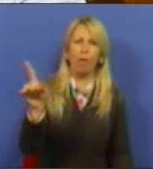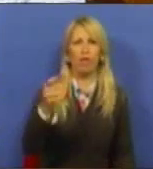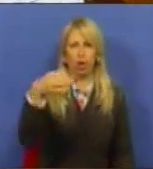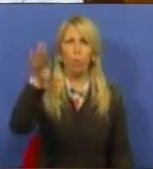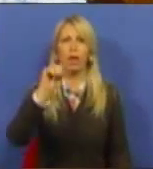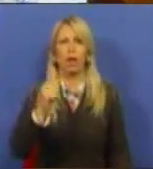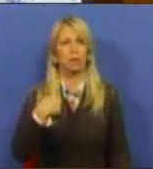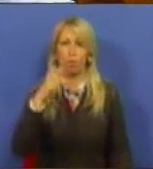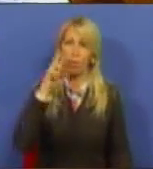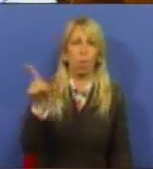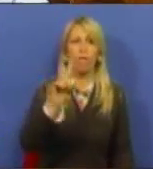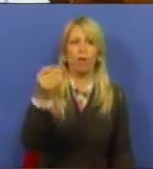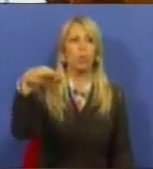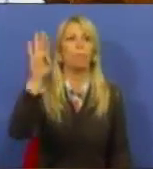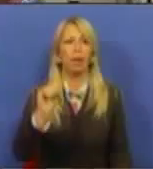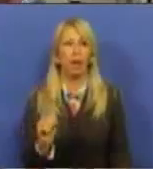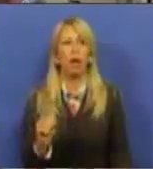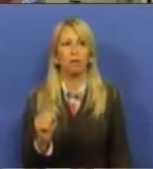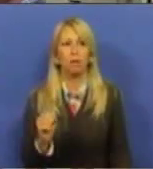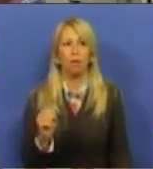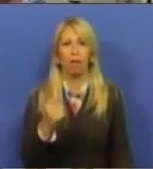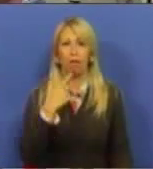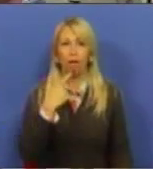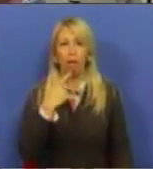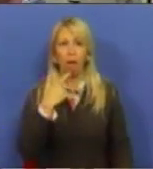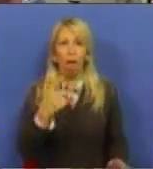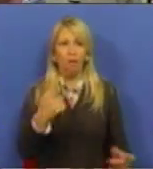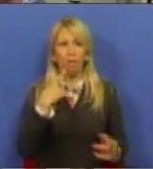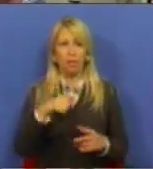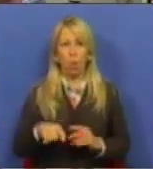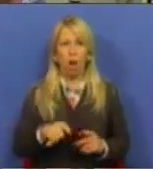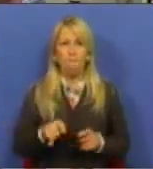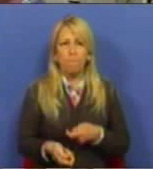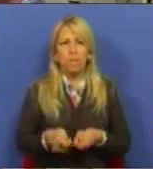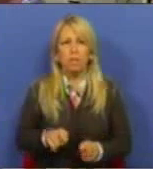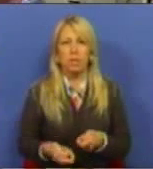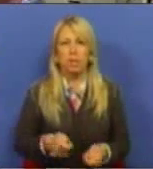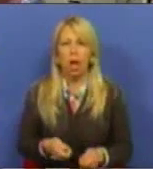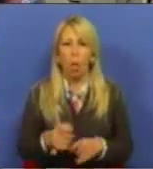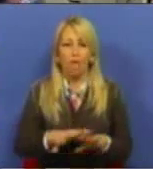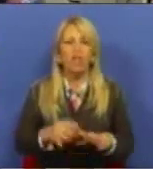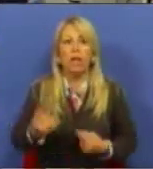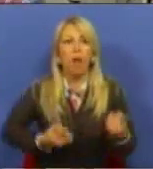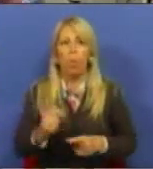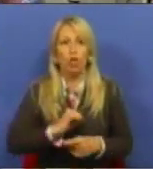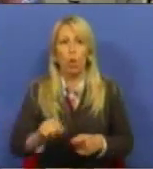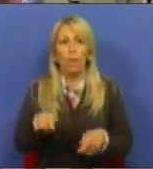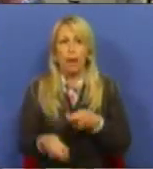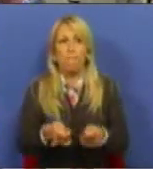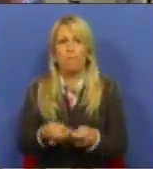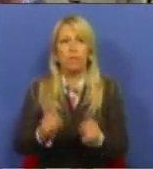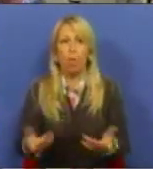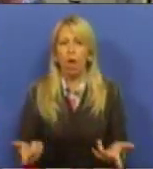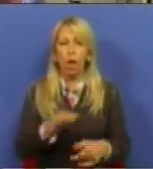a contestar esta pressão, a reagir nesta pressão. Aquilo que o Sr. Deputado